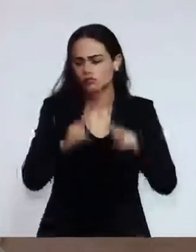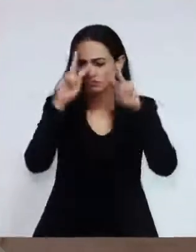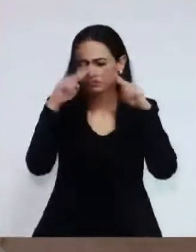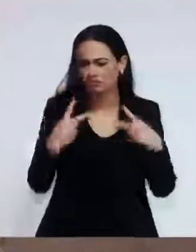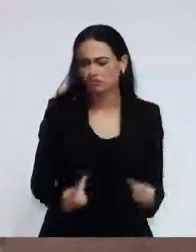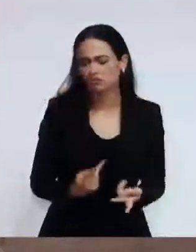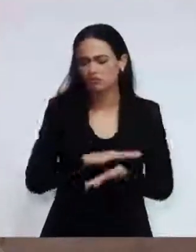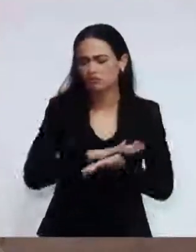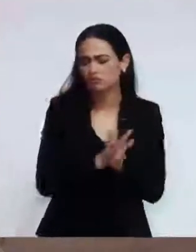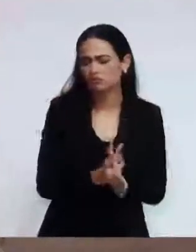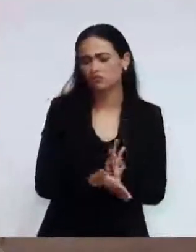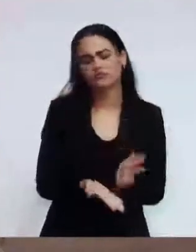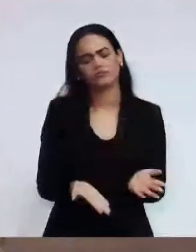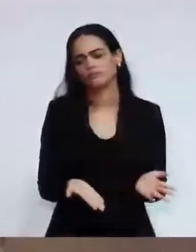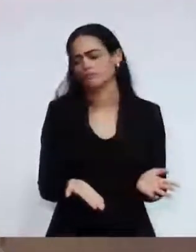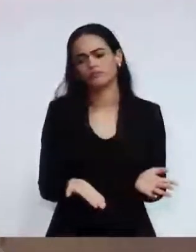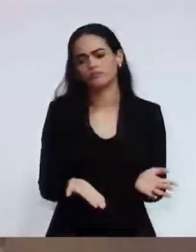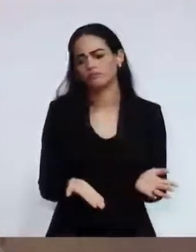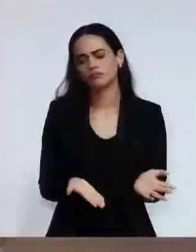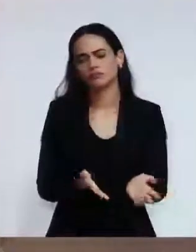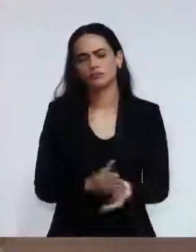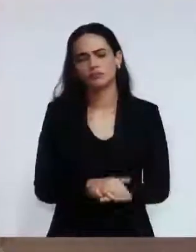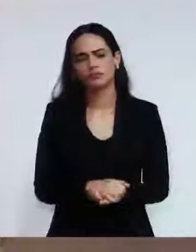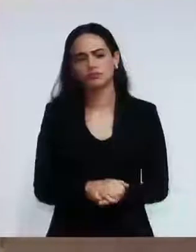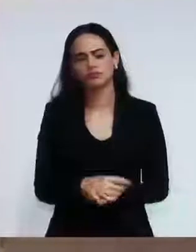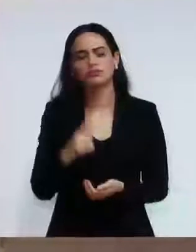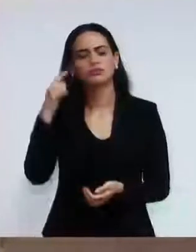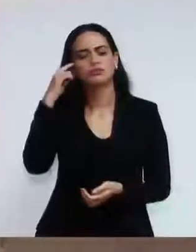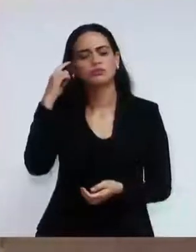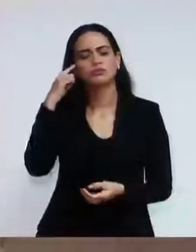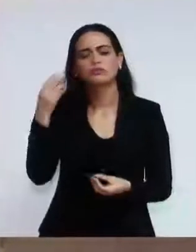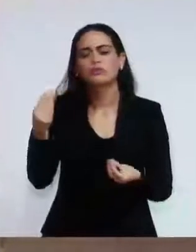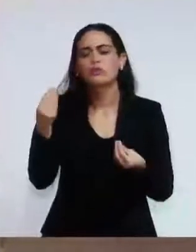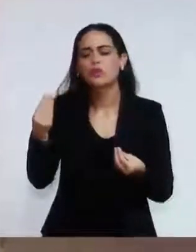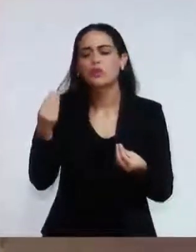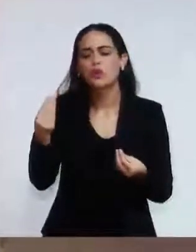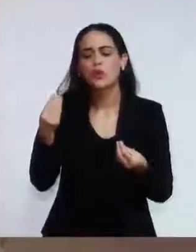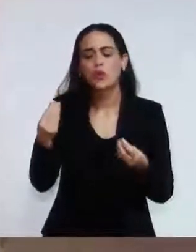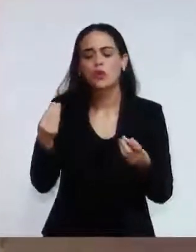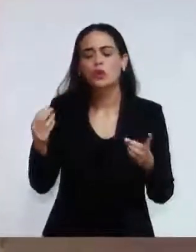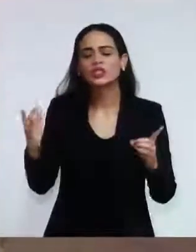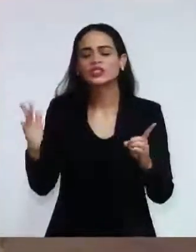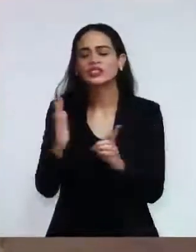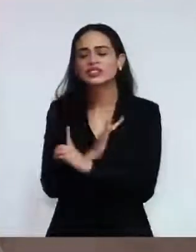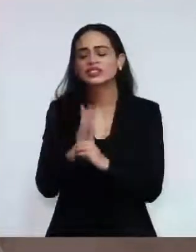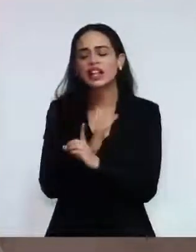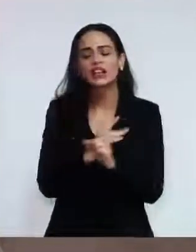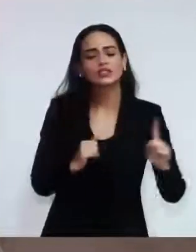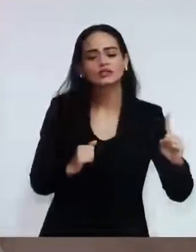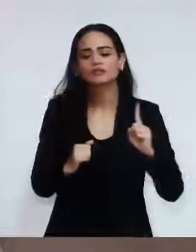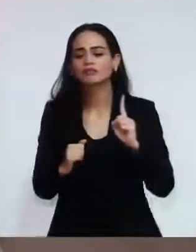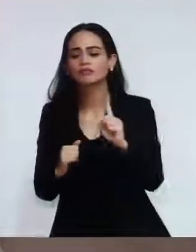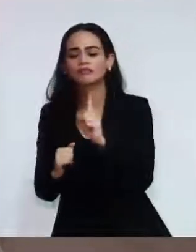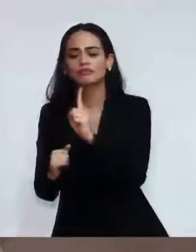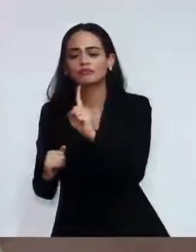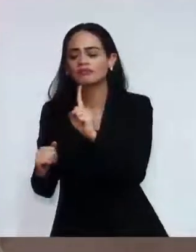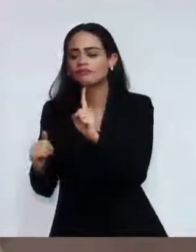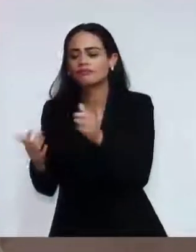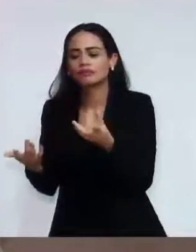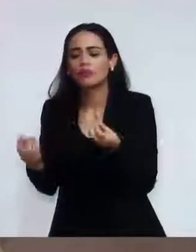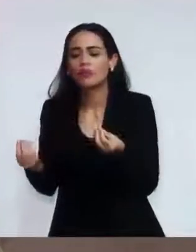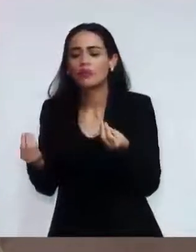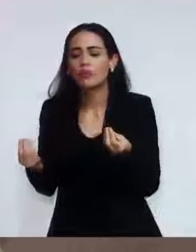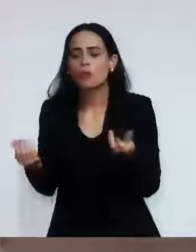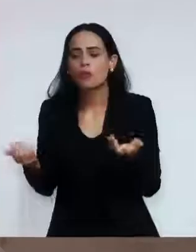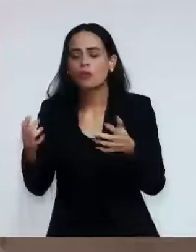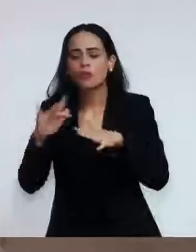Você tem ideia como a pessoa vai rodar vinhedo, expondo a cara dele na rede social, vereador. Feio. Feio.